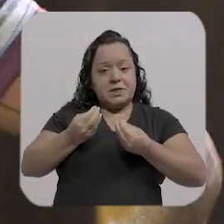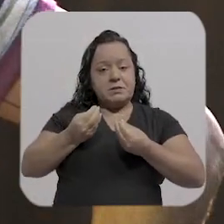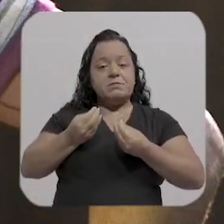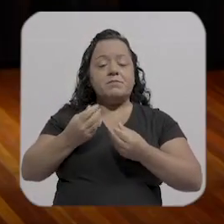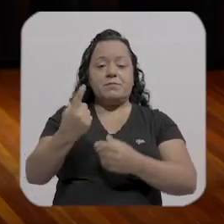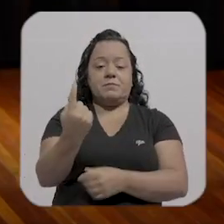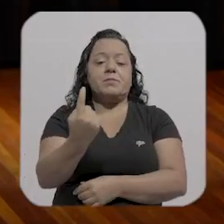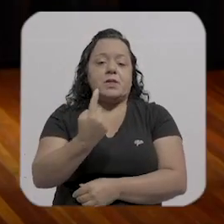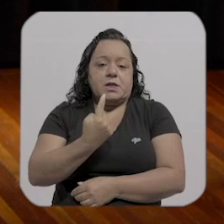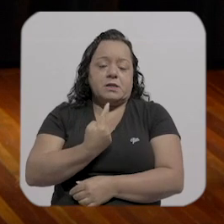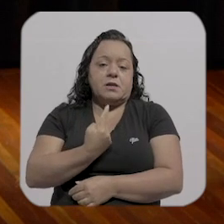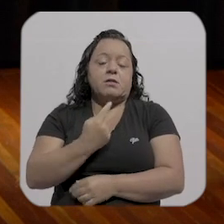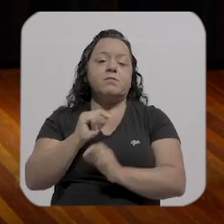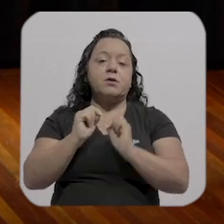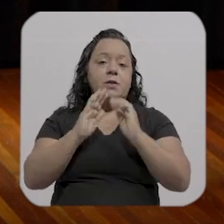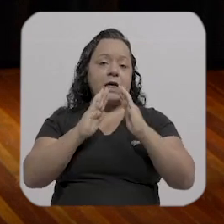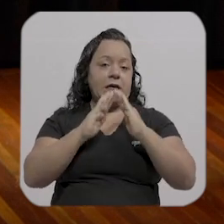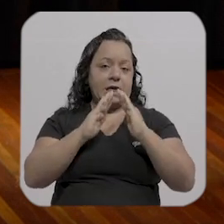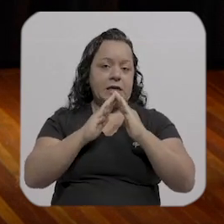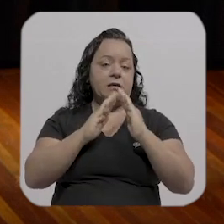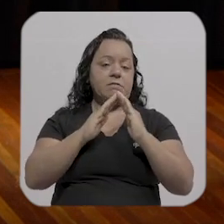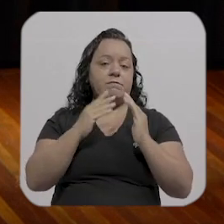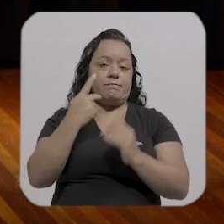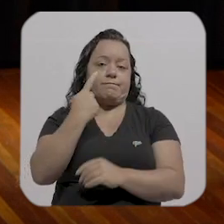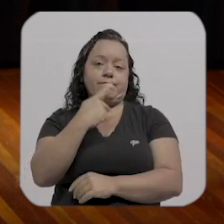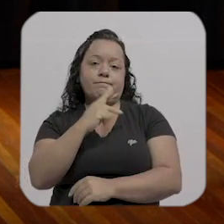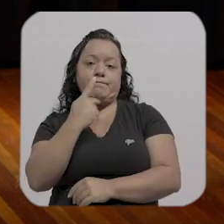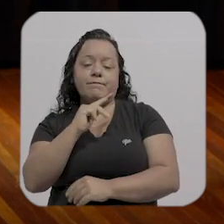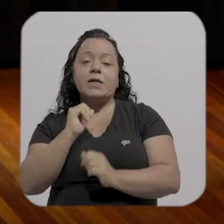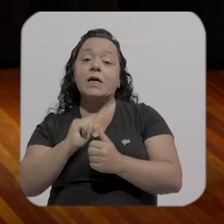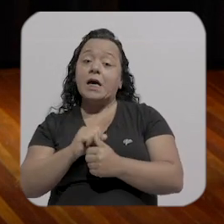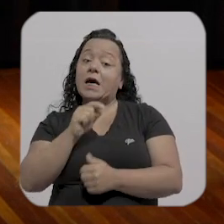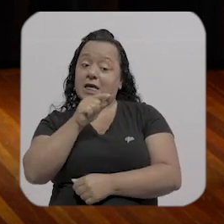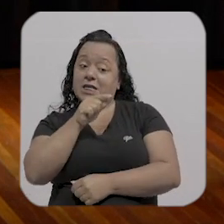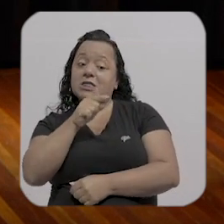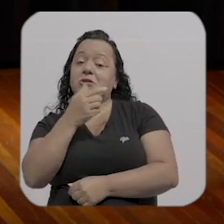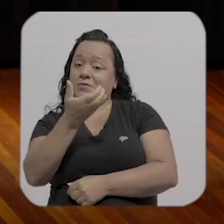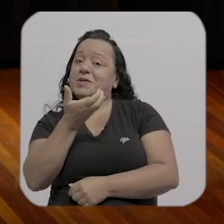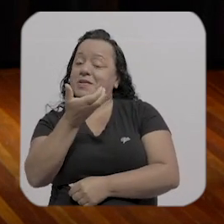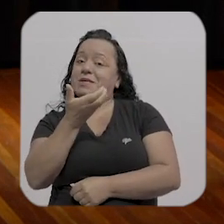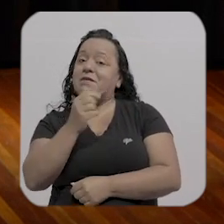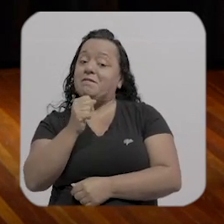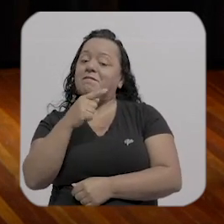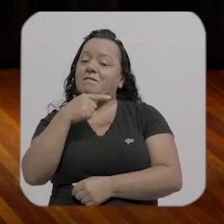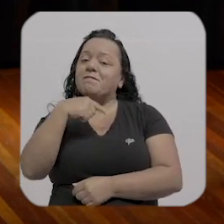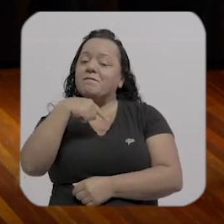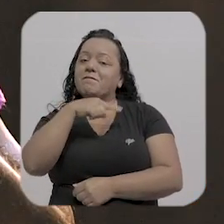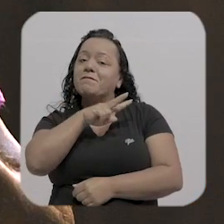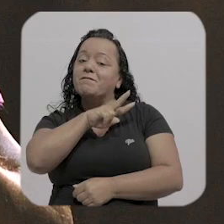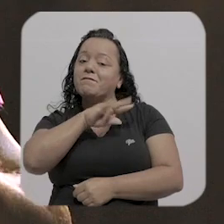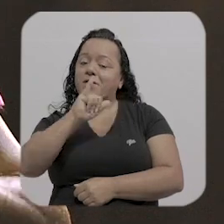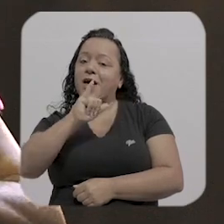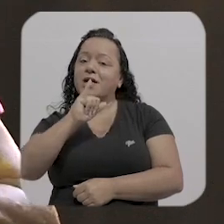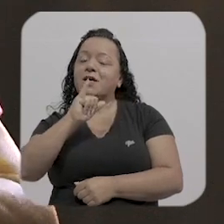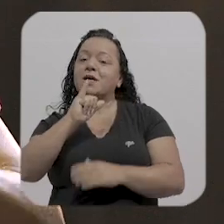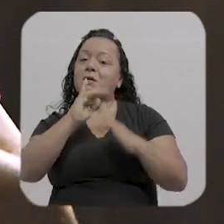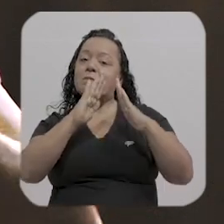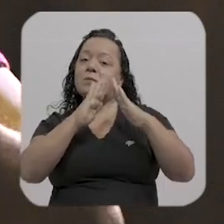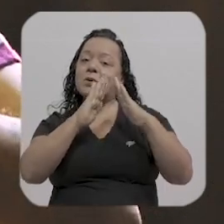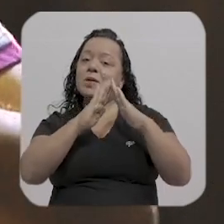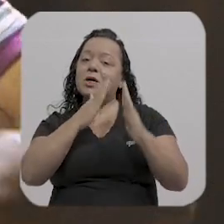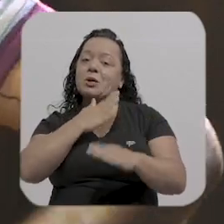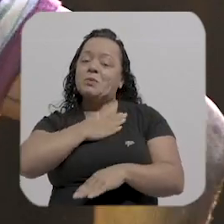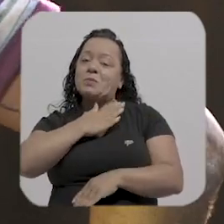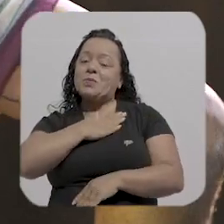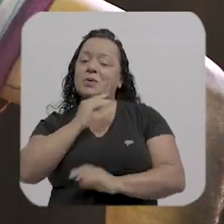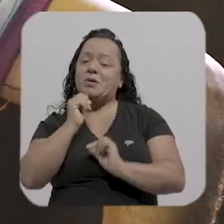pai me levou e ela falou assim, era esse que eu queria, vai morar comigo. E eu vendo